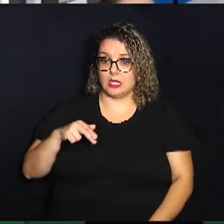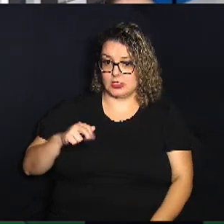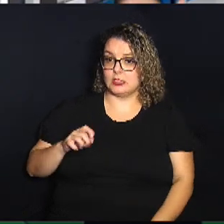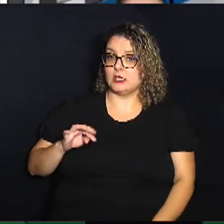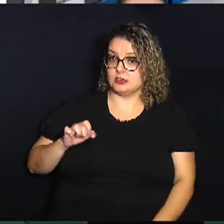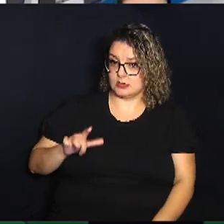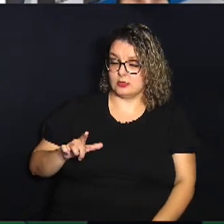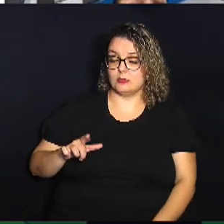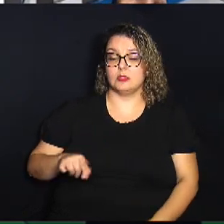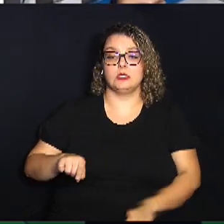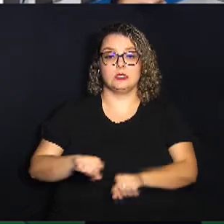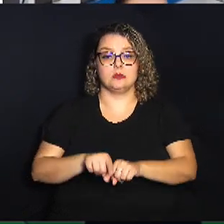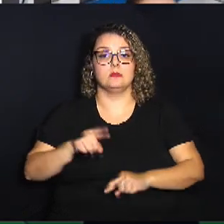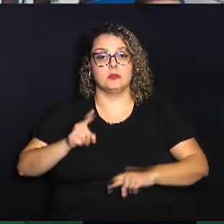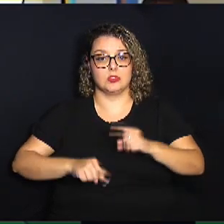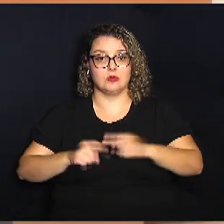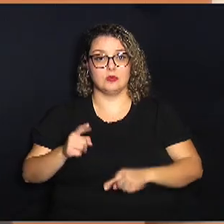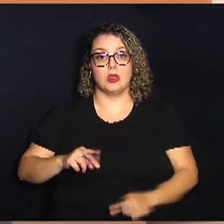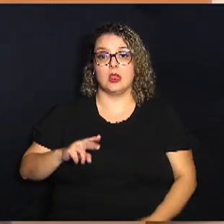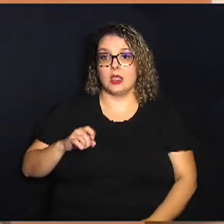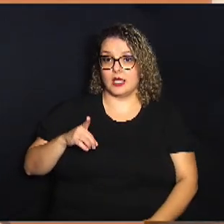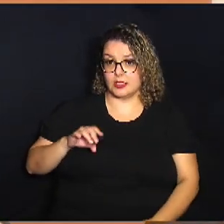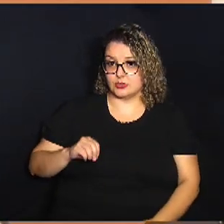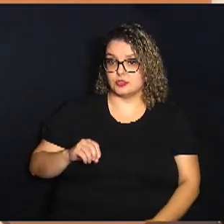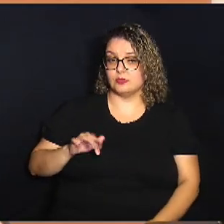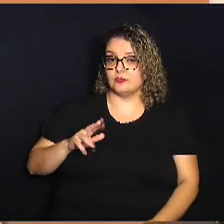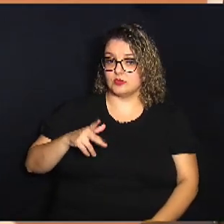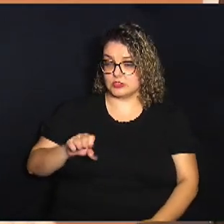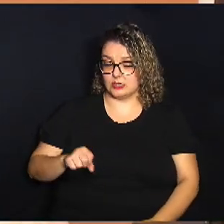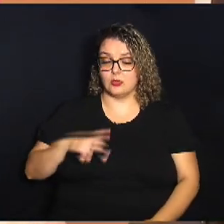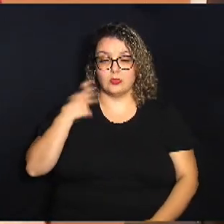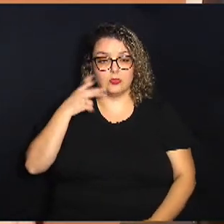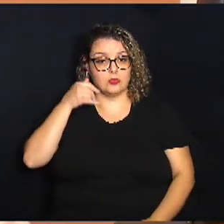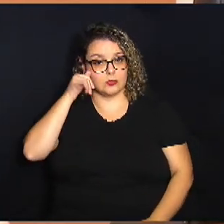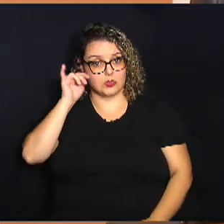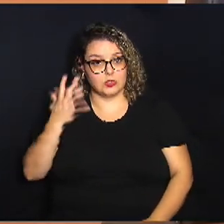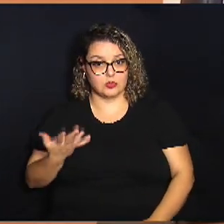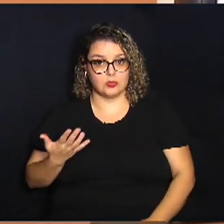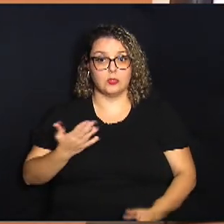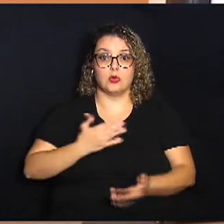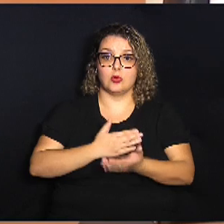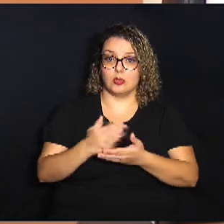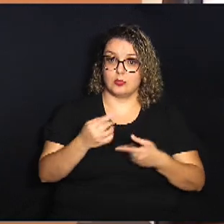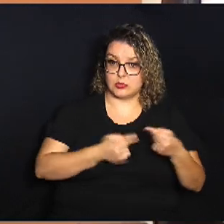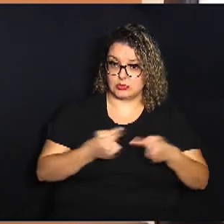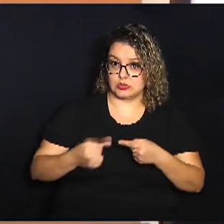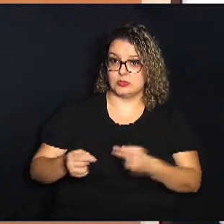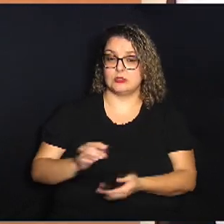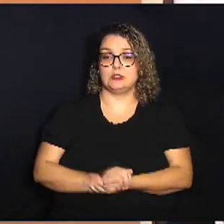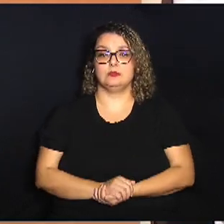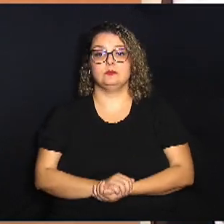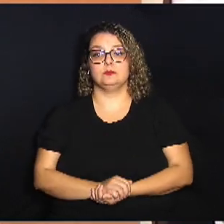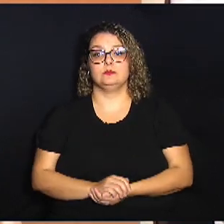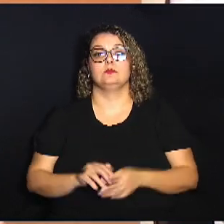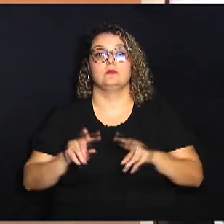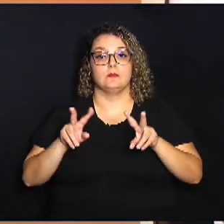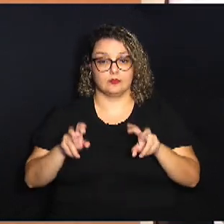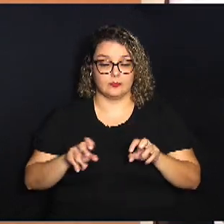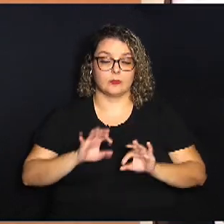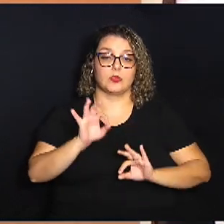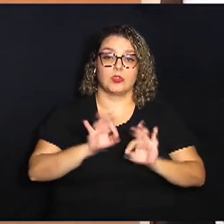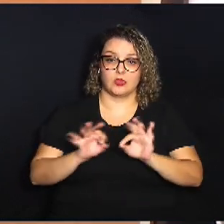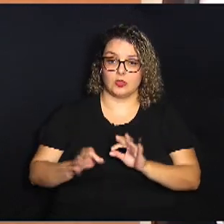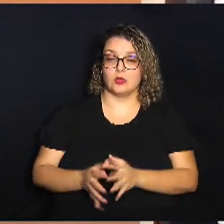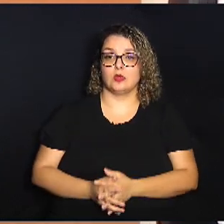equipamentos de radiofusão o vereador Paulo Búfalo iniciou a discussão sobre esse projeto